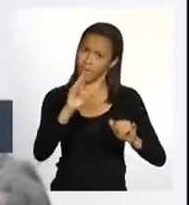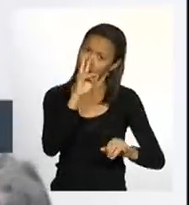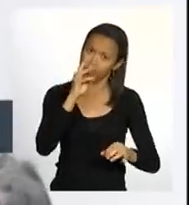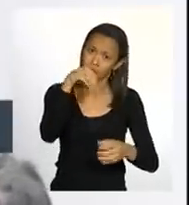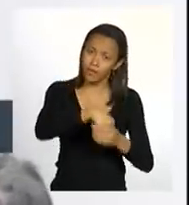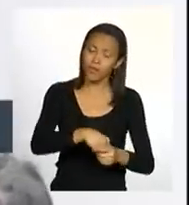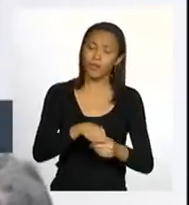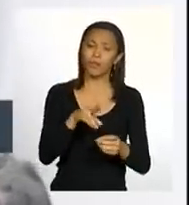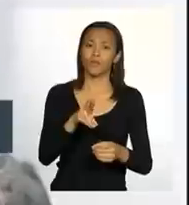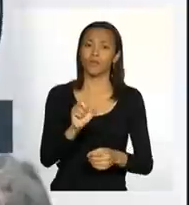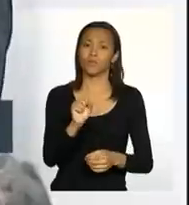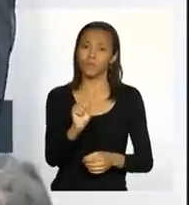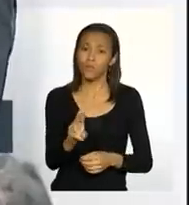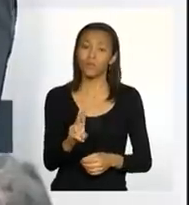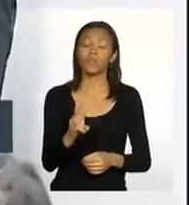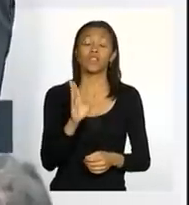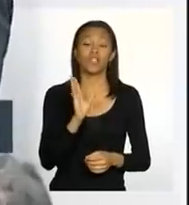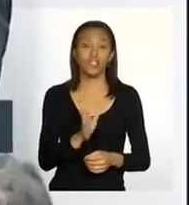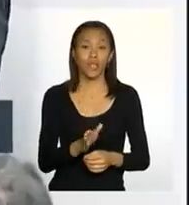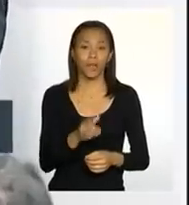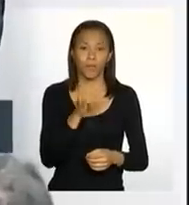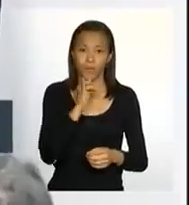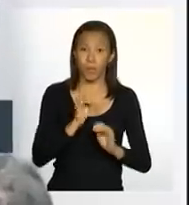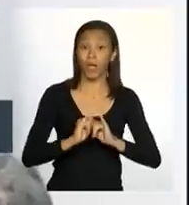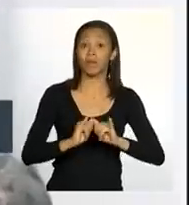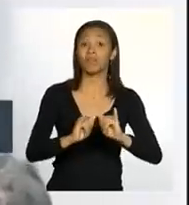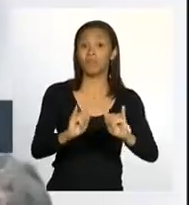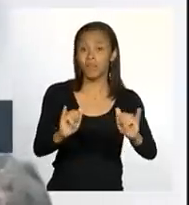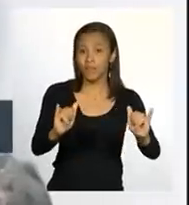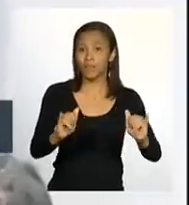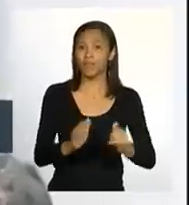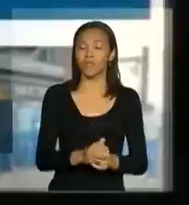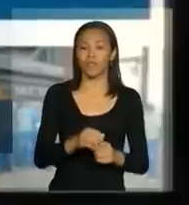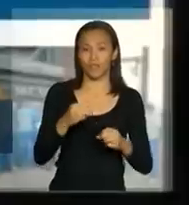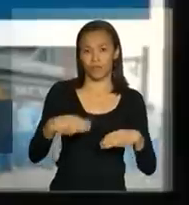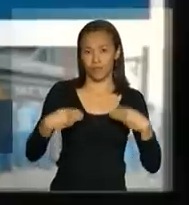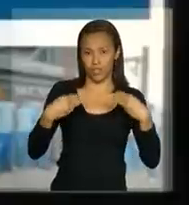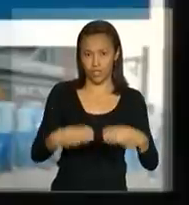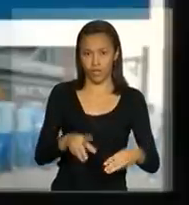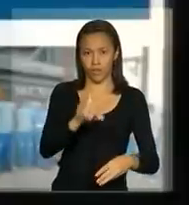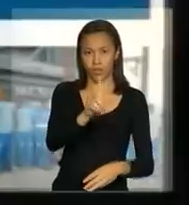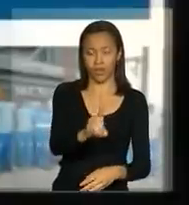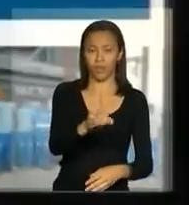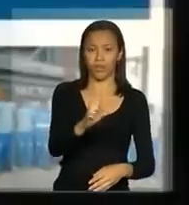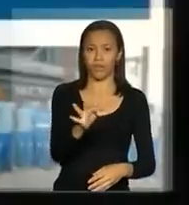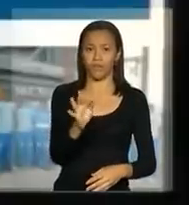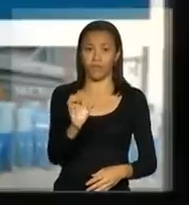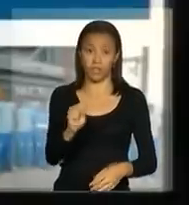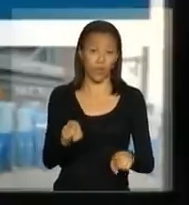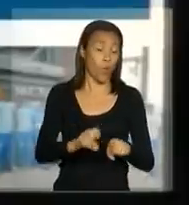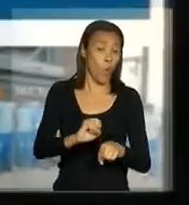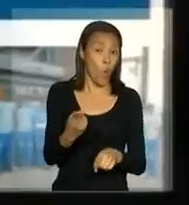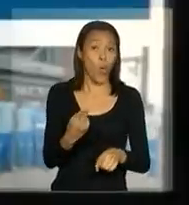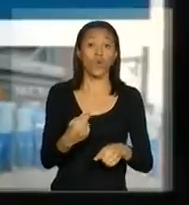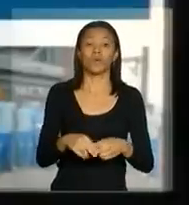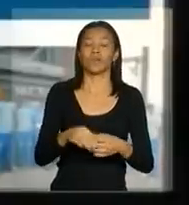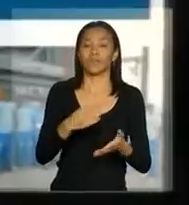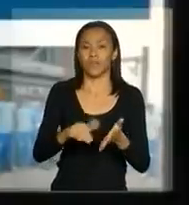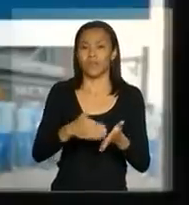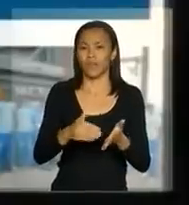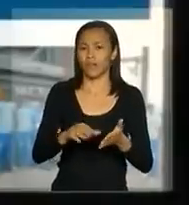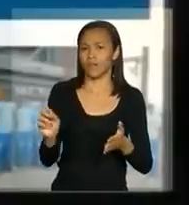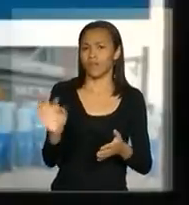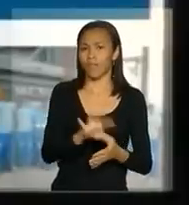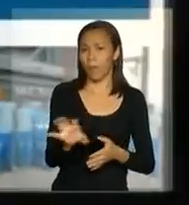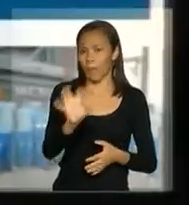a gente sempre usou algumas situações dos hospitais de campanha do Ministério da Defesa ou algumas secretarias estaduais que já dispõem de hospitais de campanha,